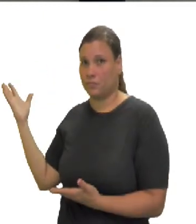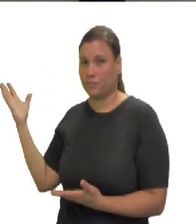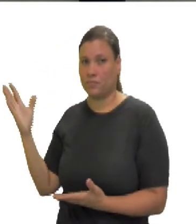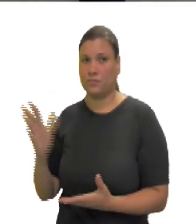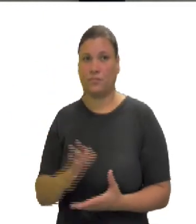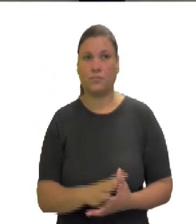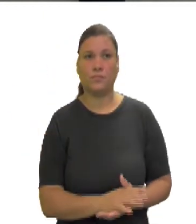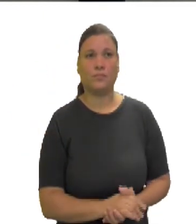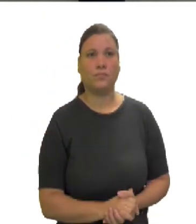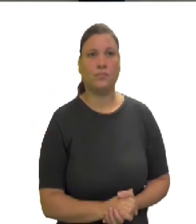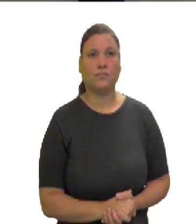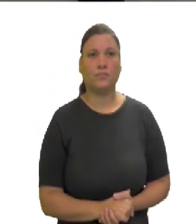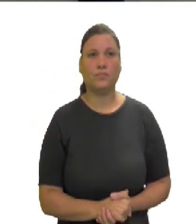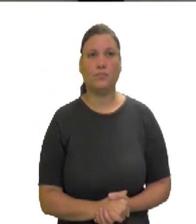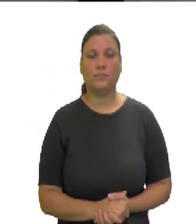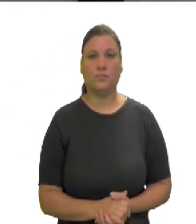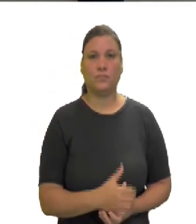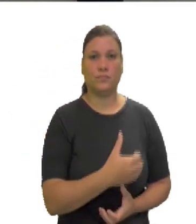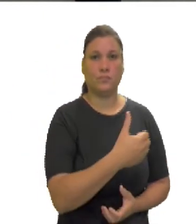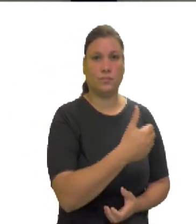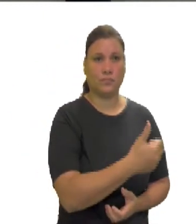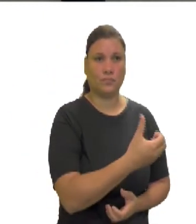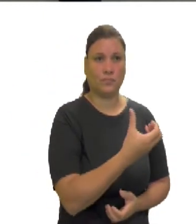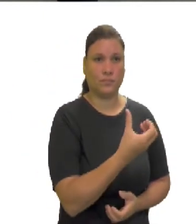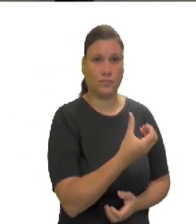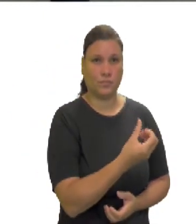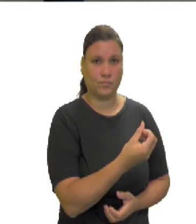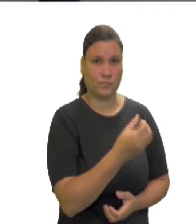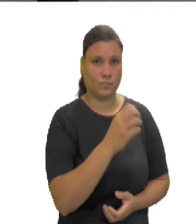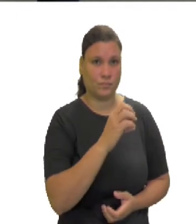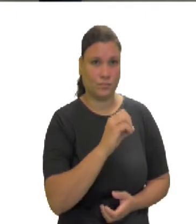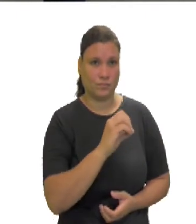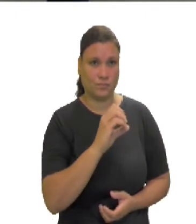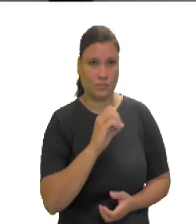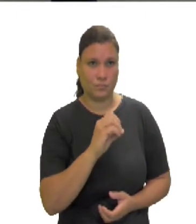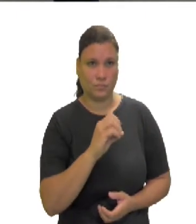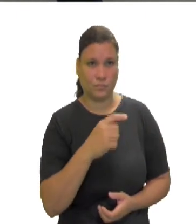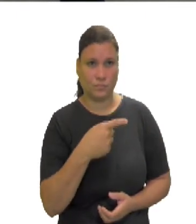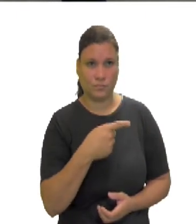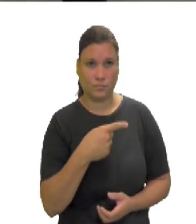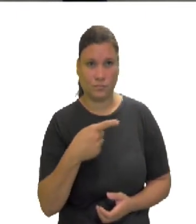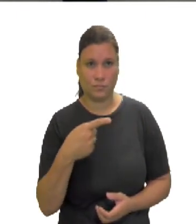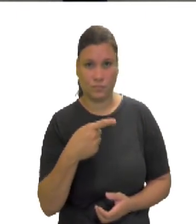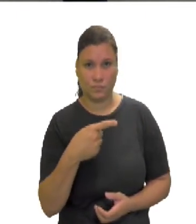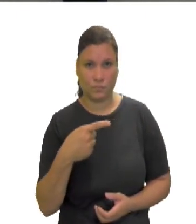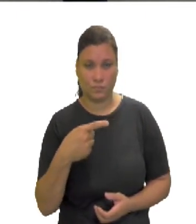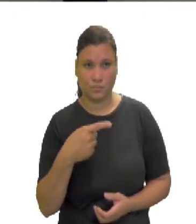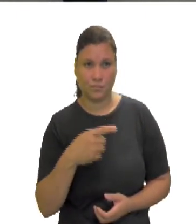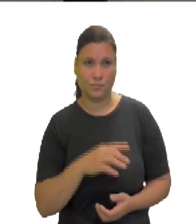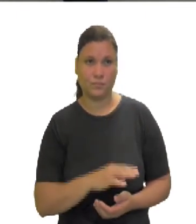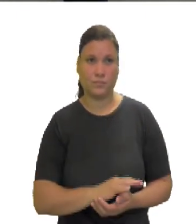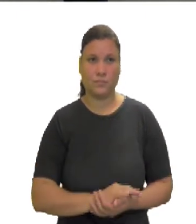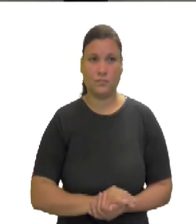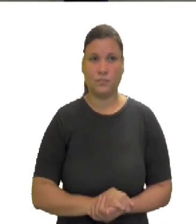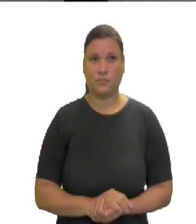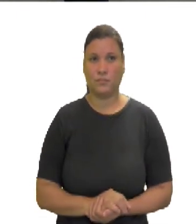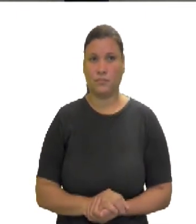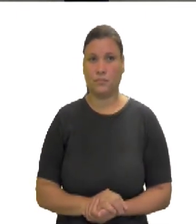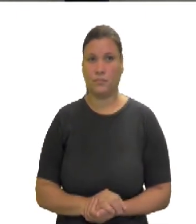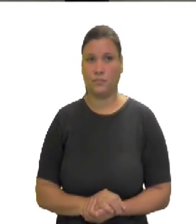120 vezes 2, 240. Então, eu vou ter 1